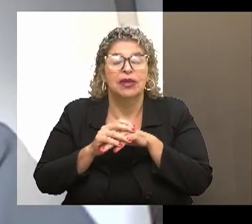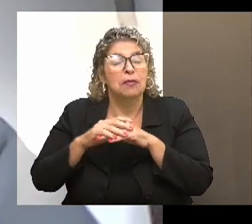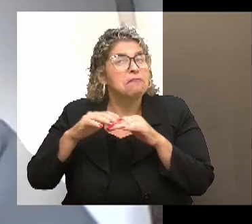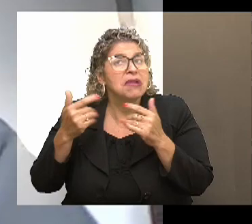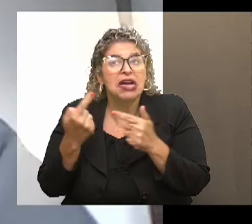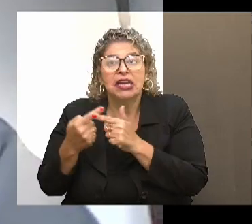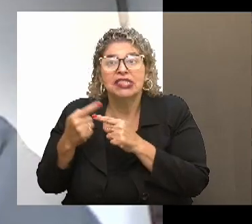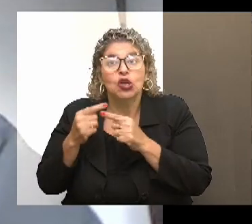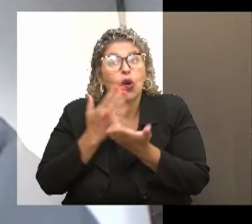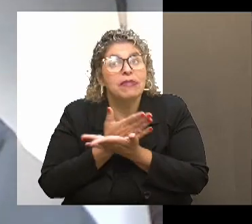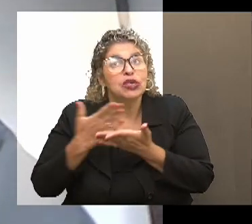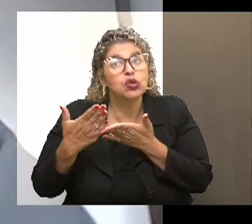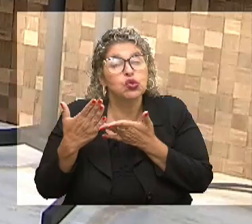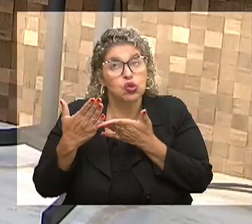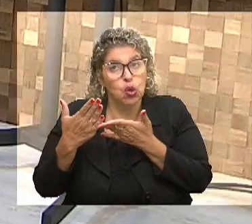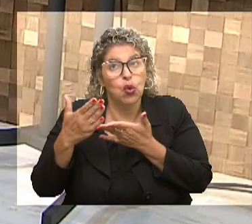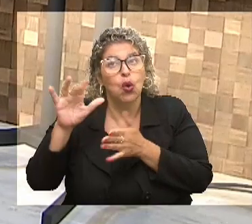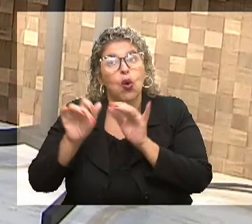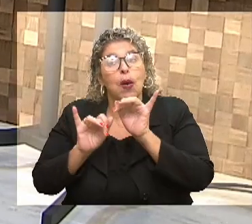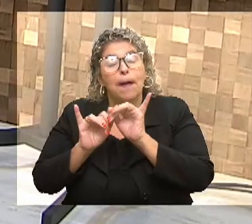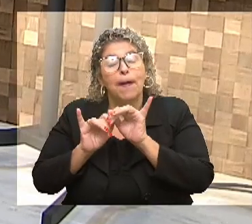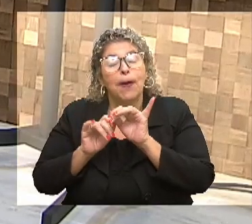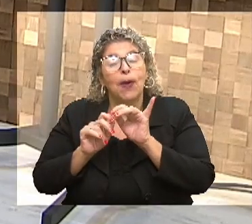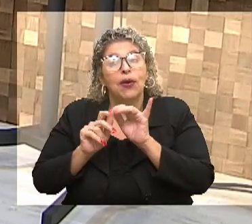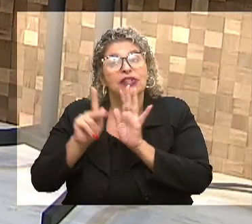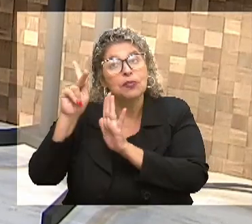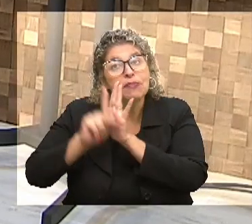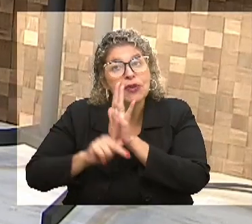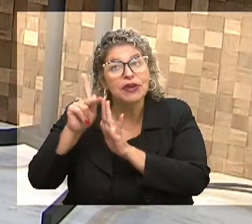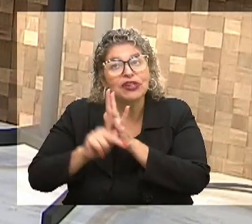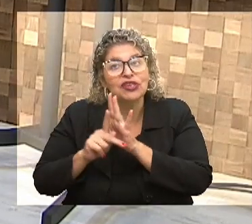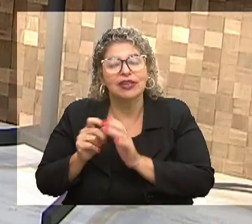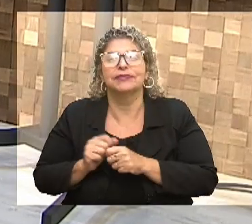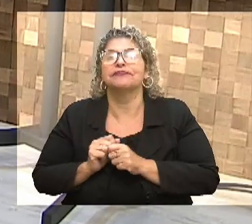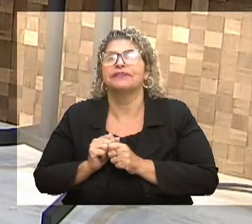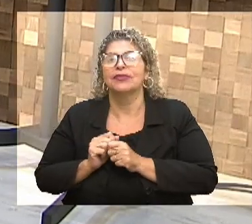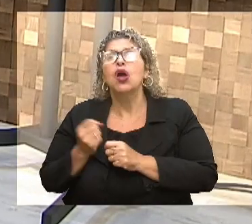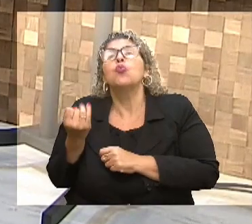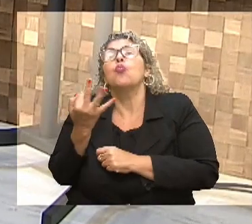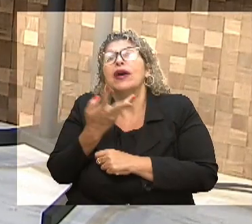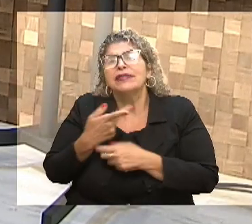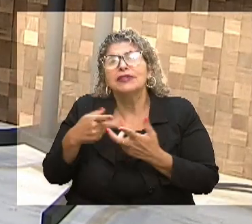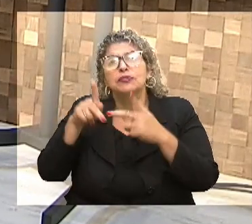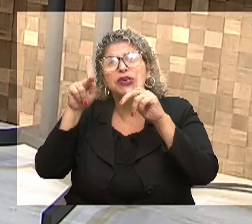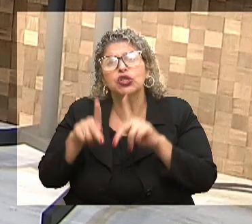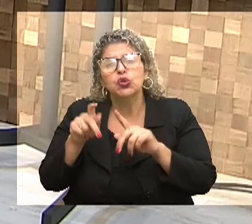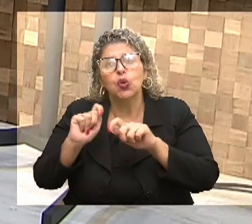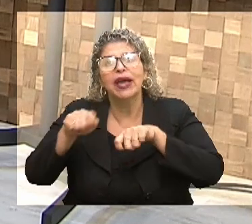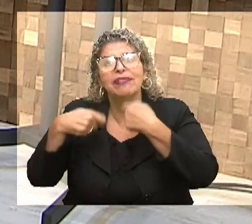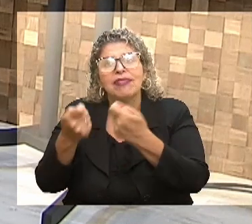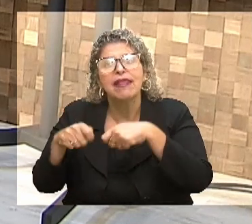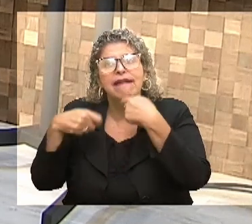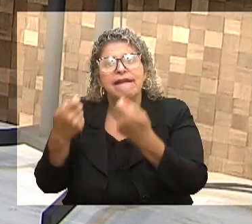contexto que começa o projeto. E quantas pessoas, vocês continuam ainda com a distribuição?